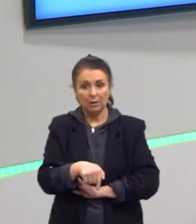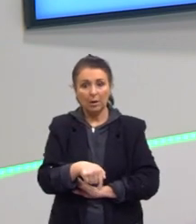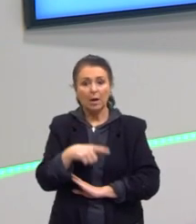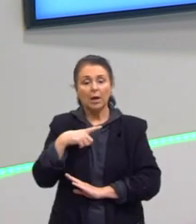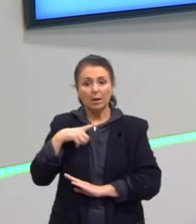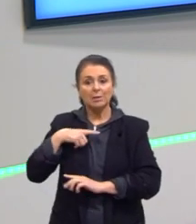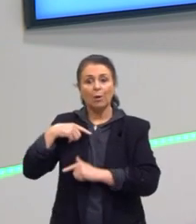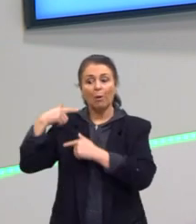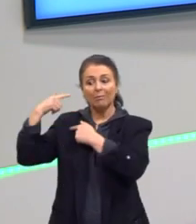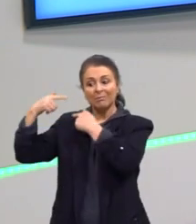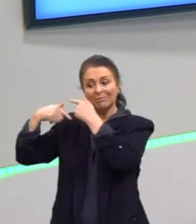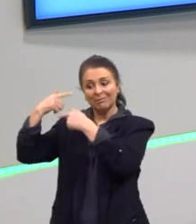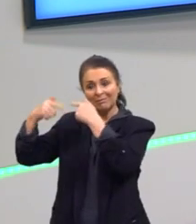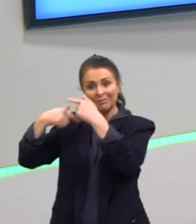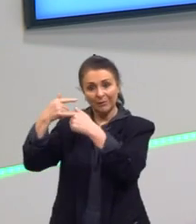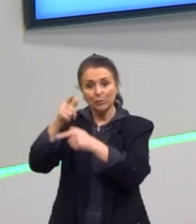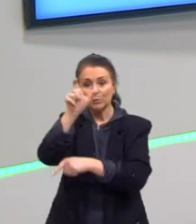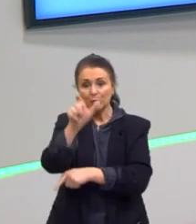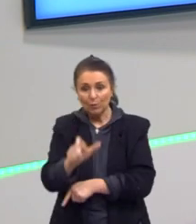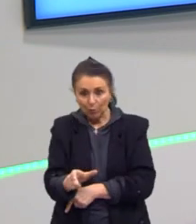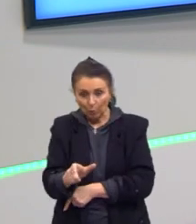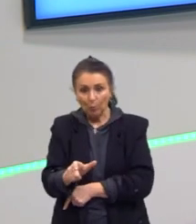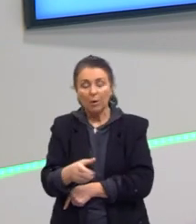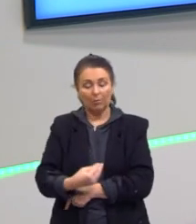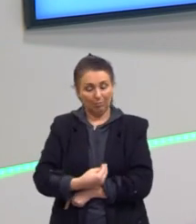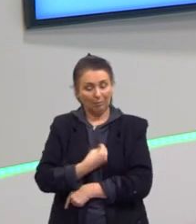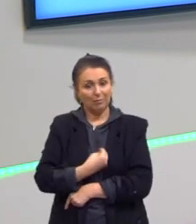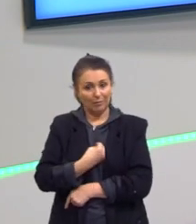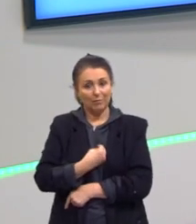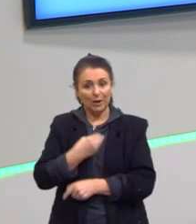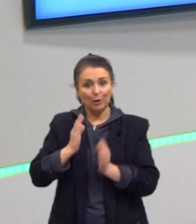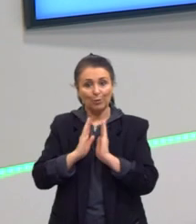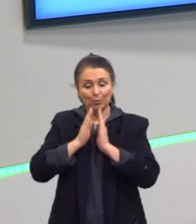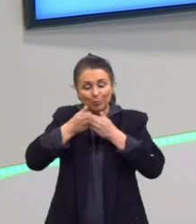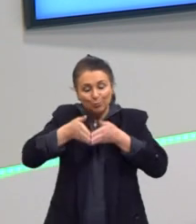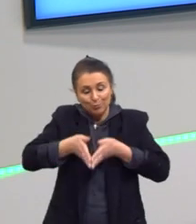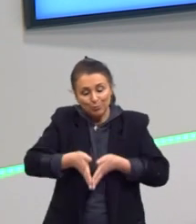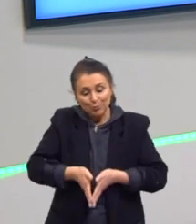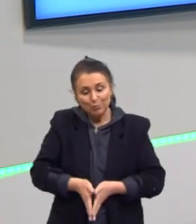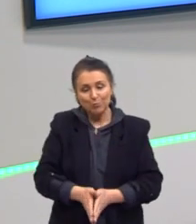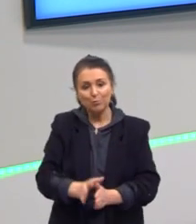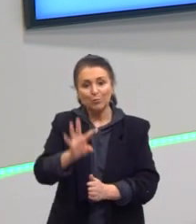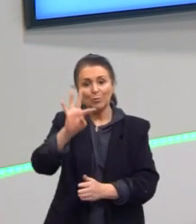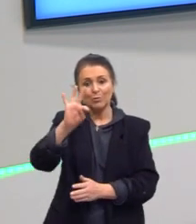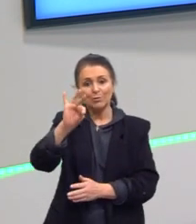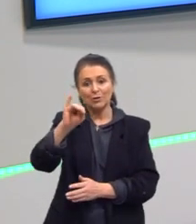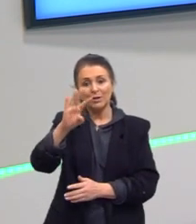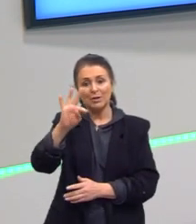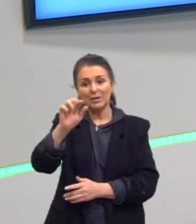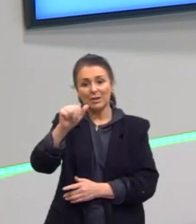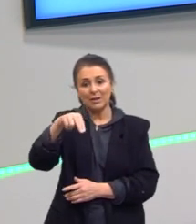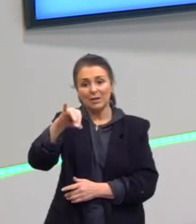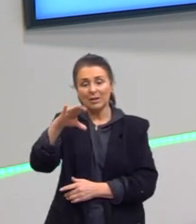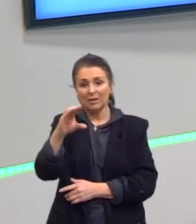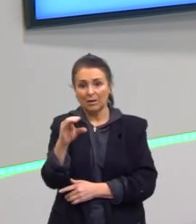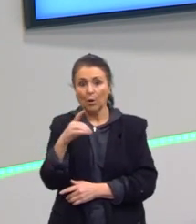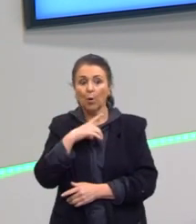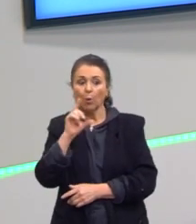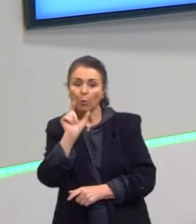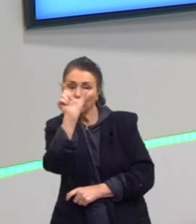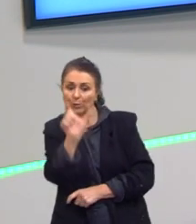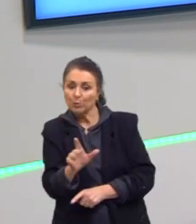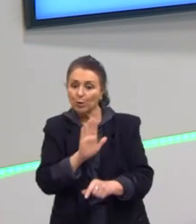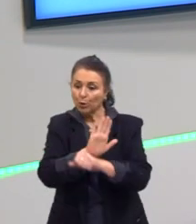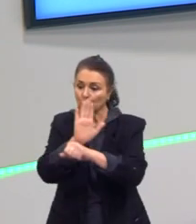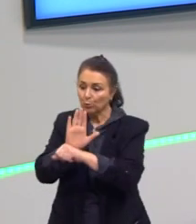descendentes de pessoas que sobreviveram ao Titanic. Ou pessoas que estavam ali nos resgates do